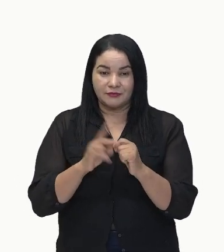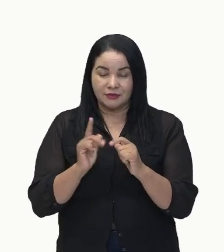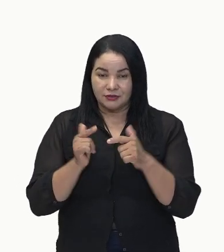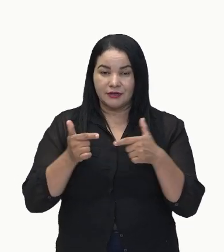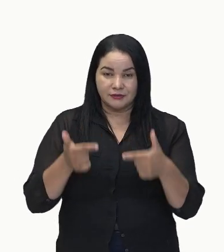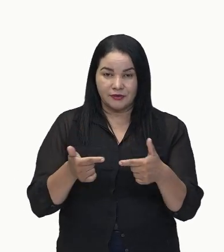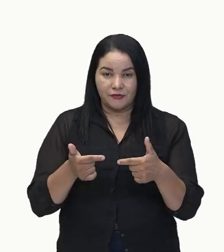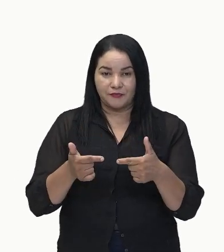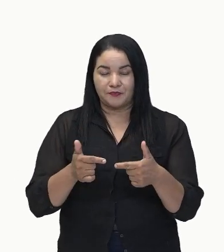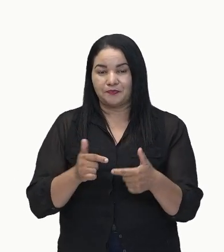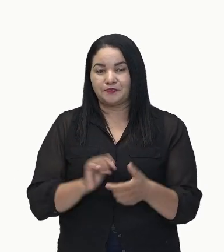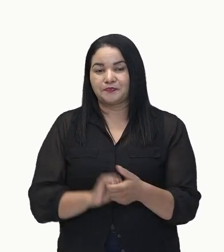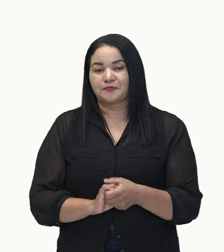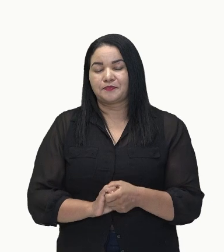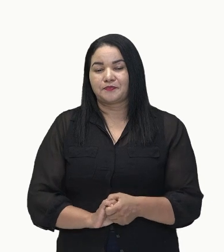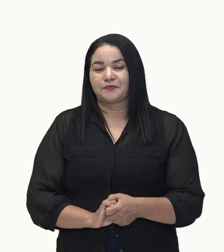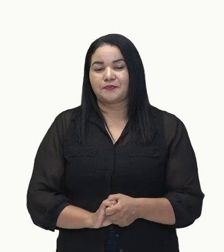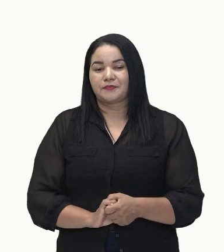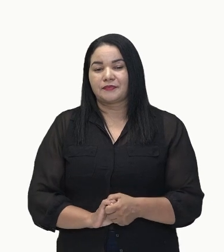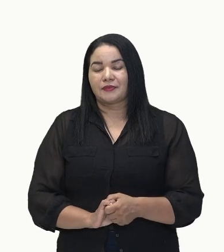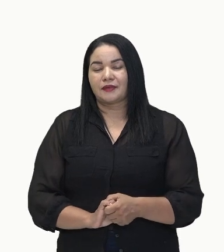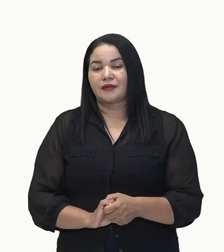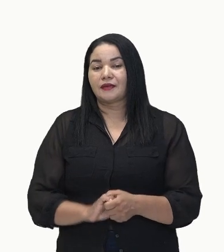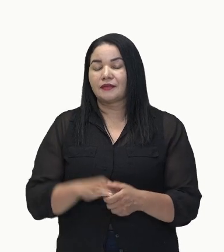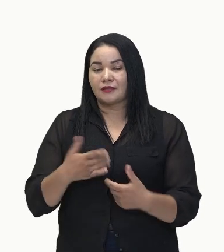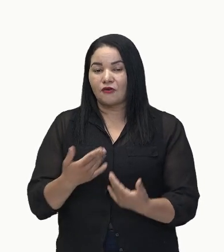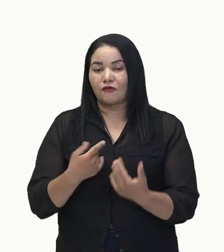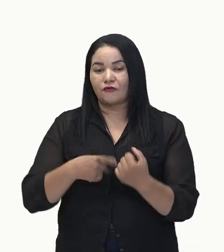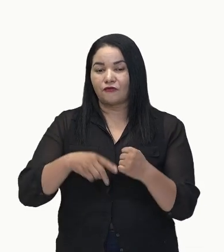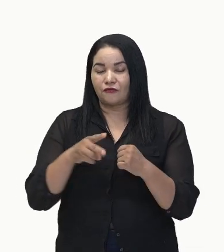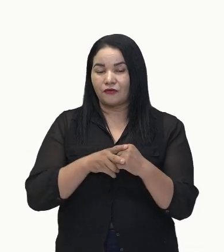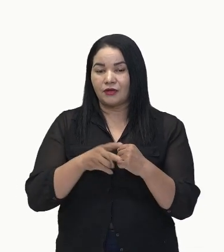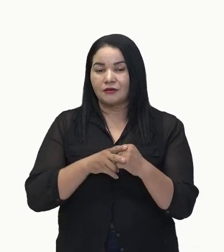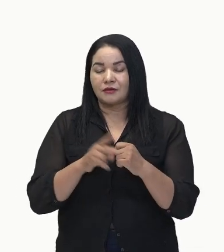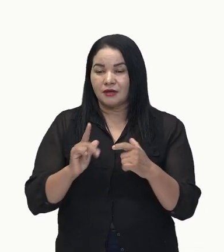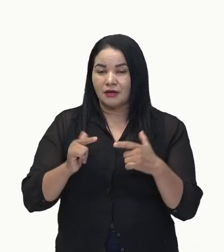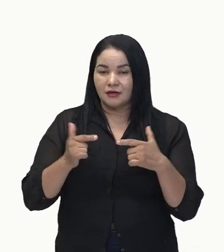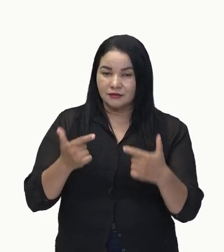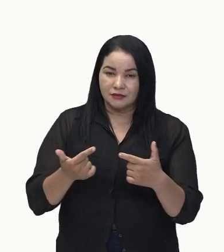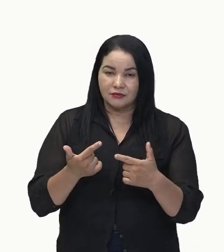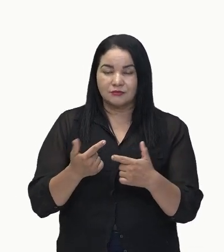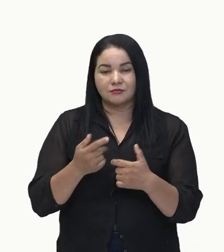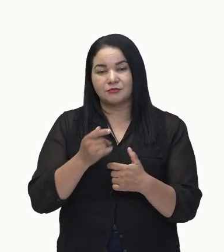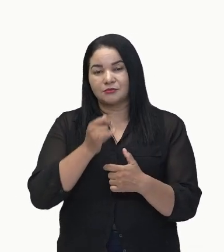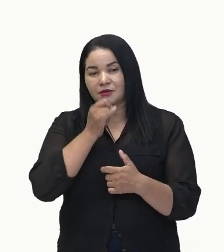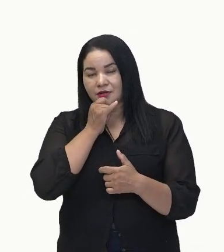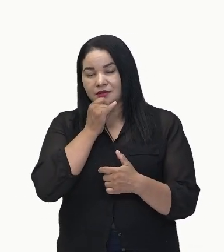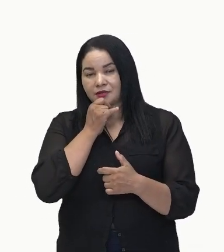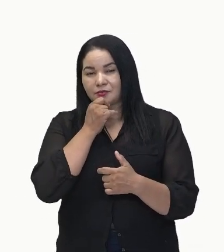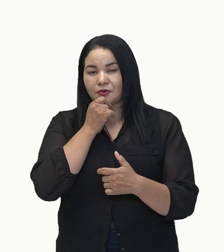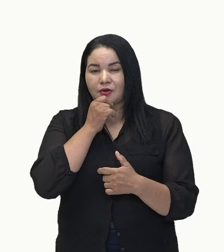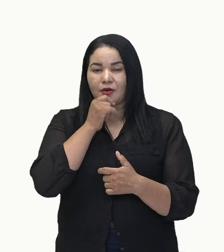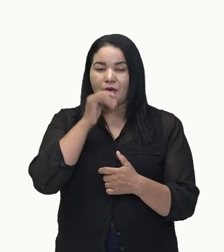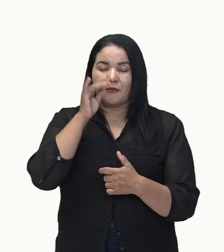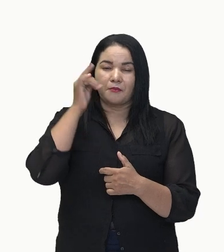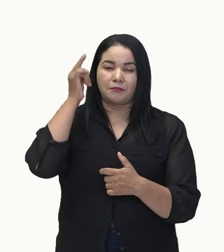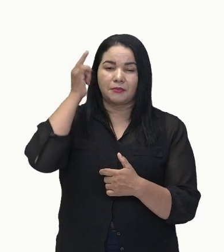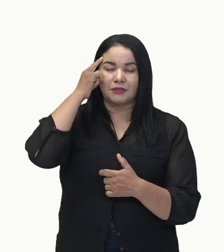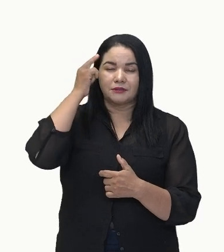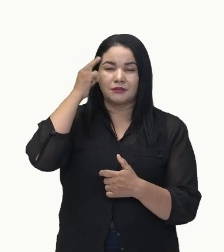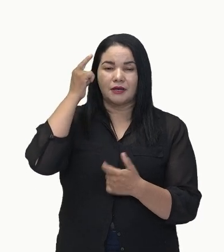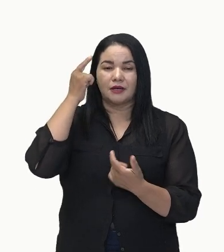ação. Os verbos significativos, eles indicam ações, tipo assim, pensar é uma ação,